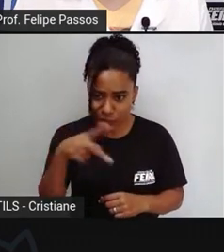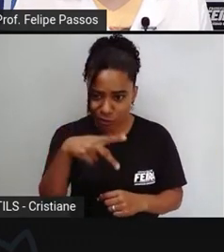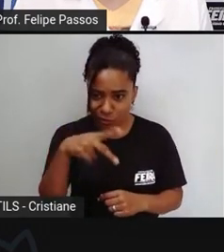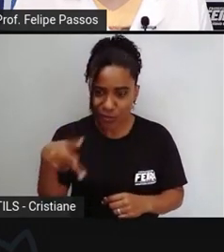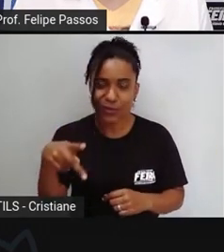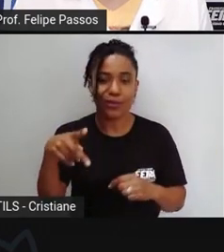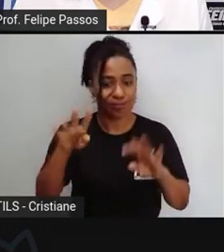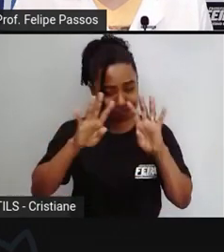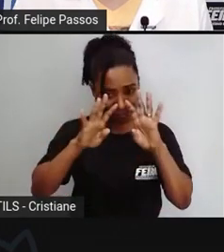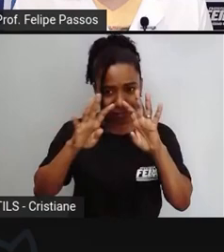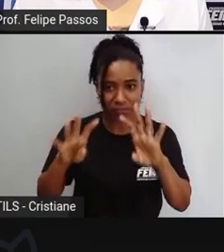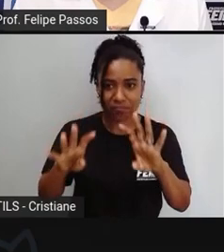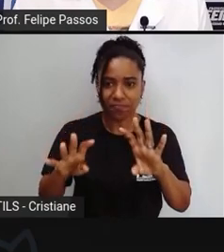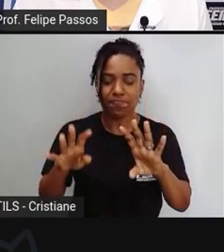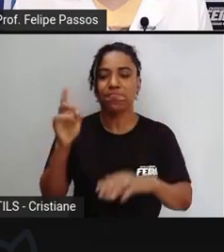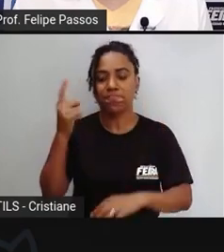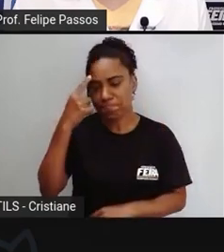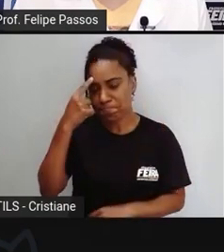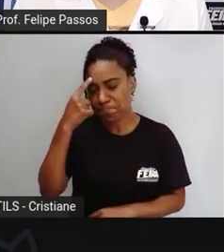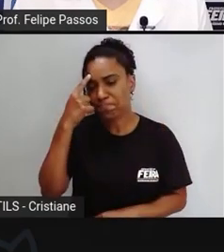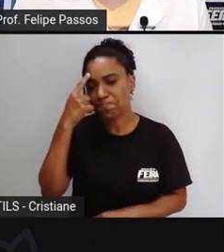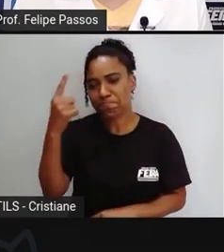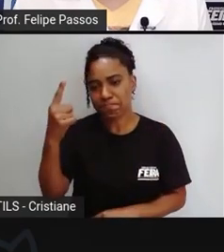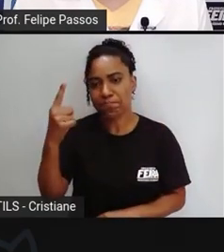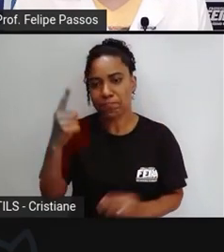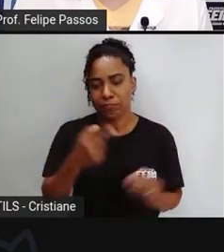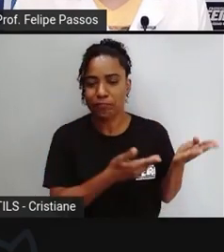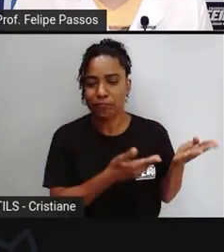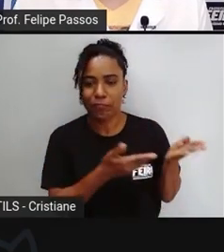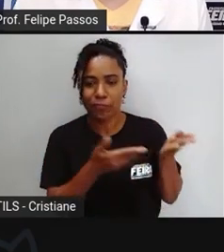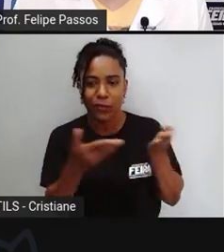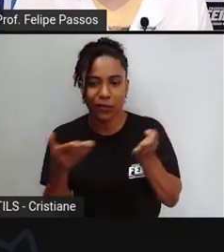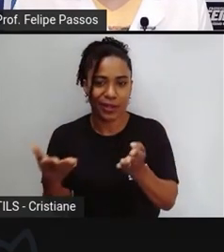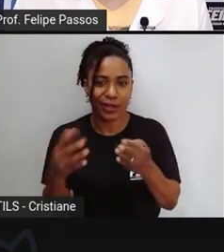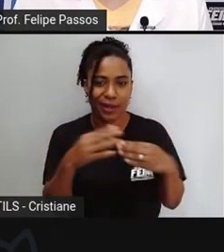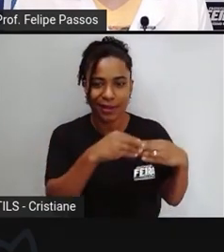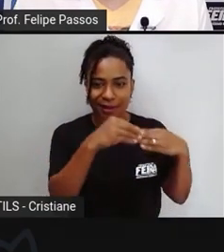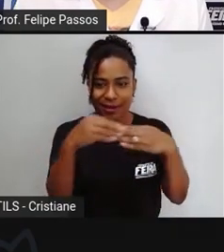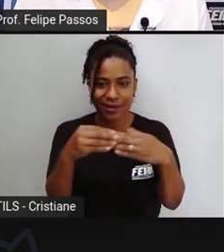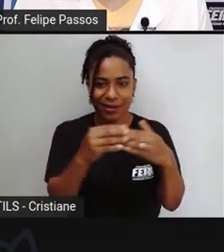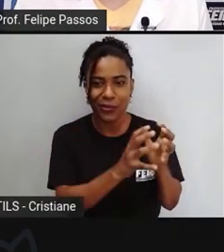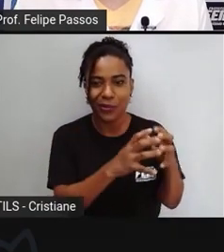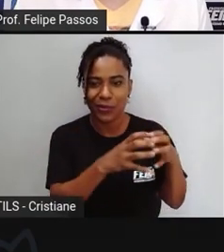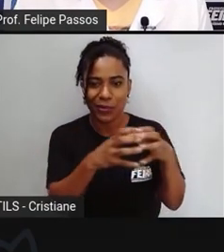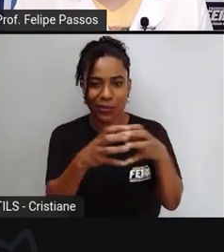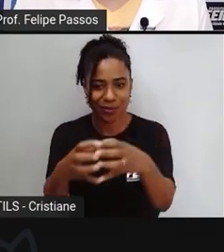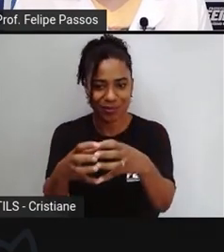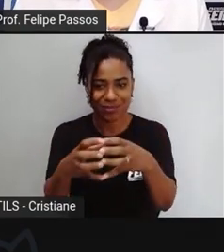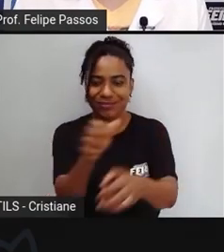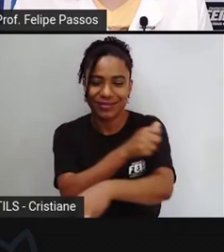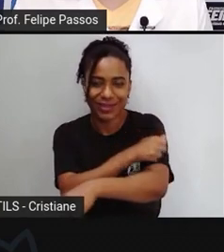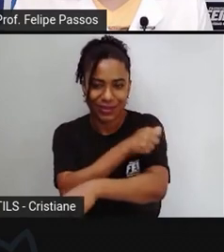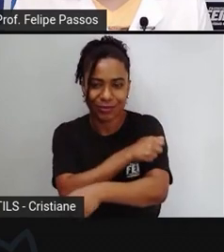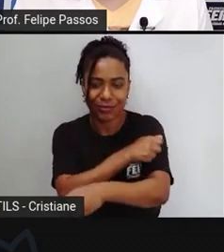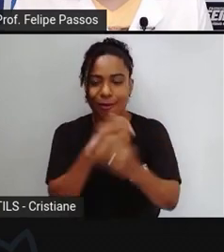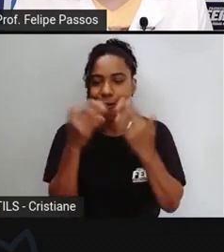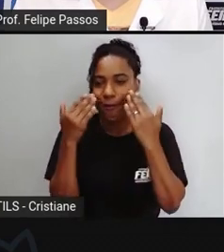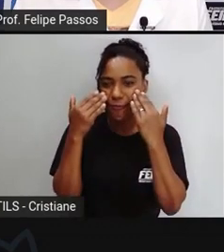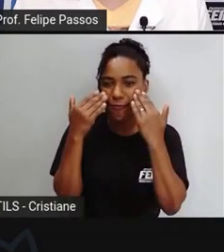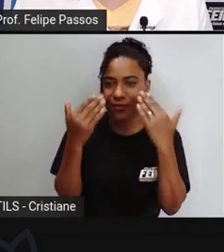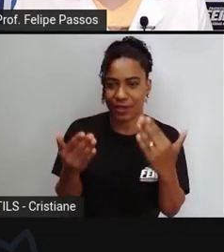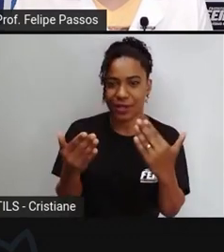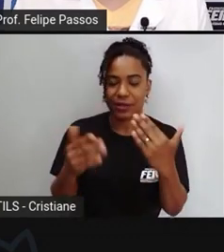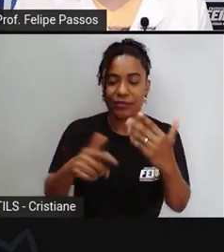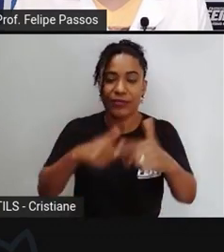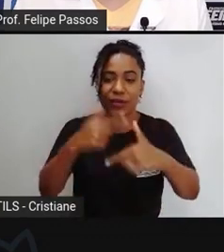a levar os seus alunos a ver com seus próprios olhos fazer um trabalho